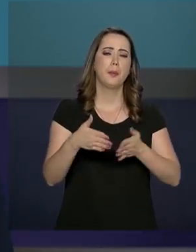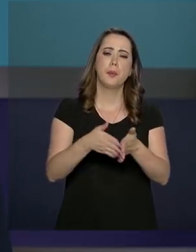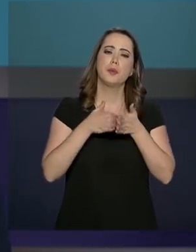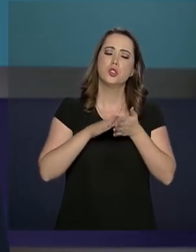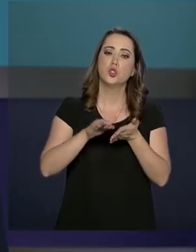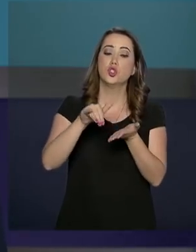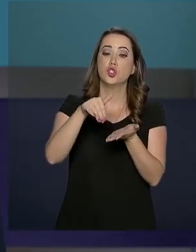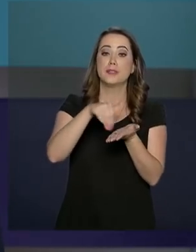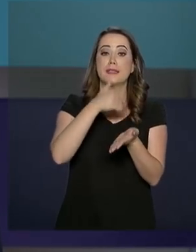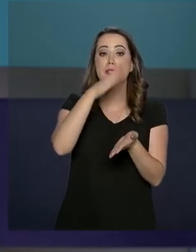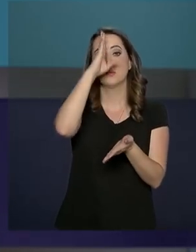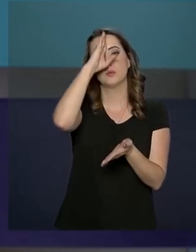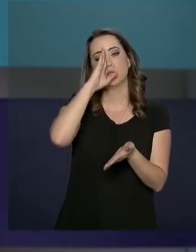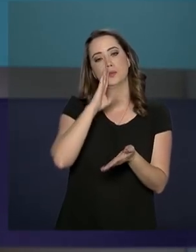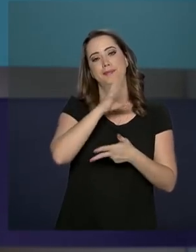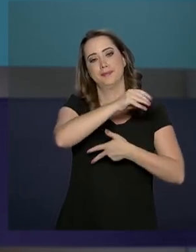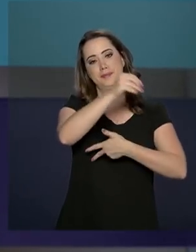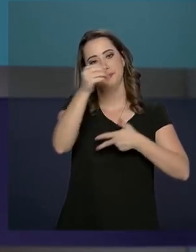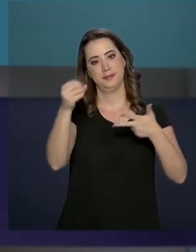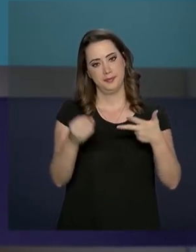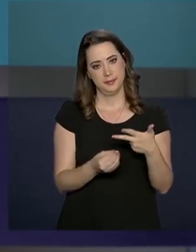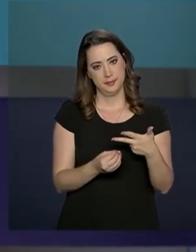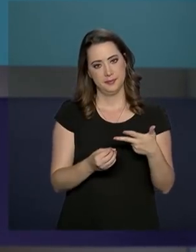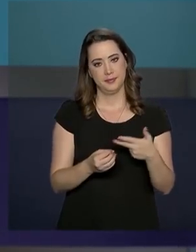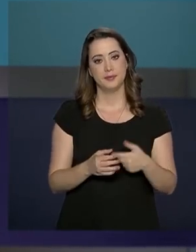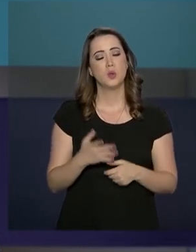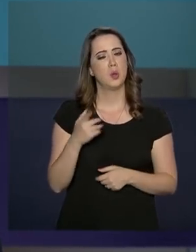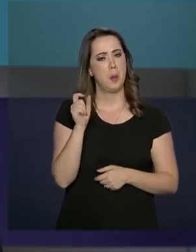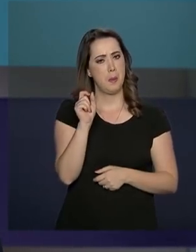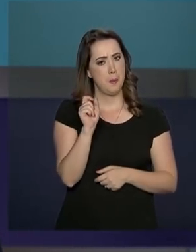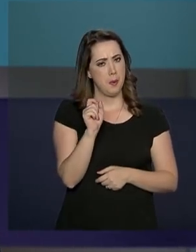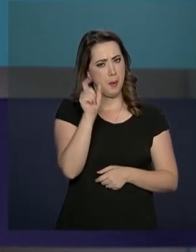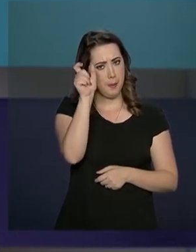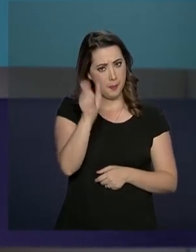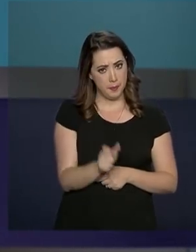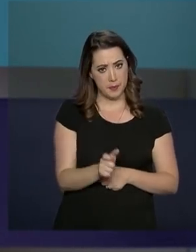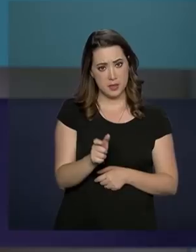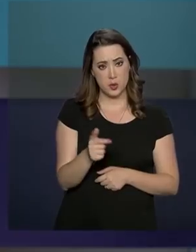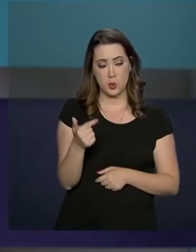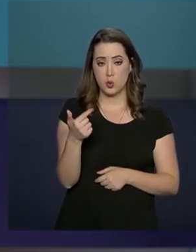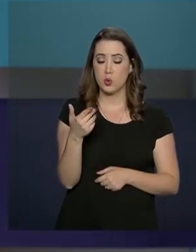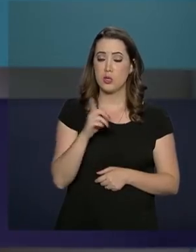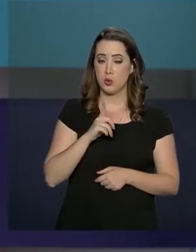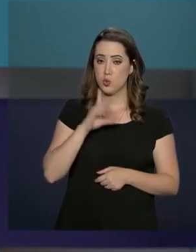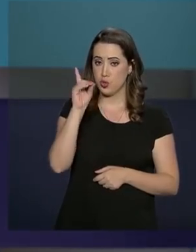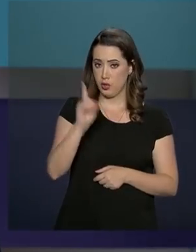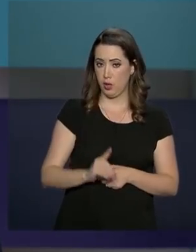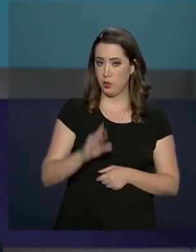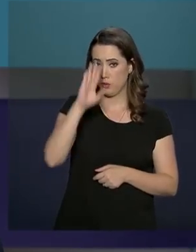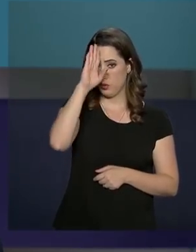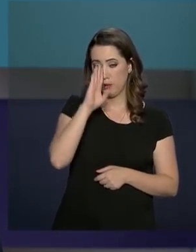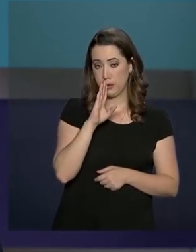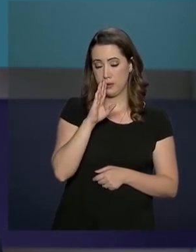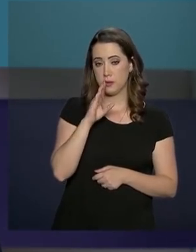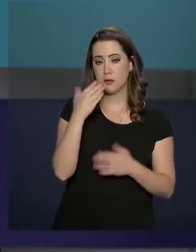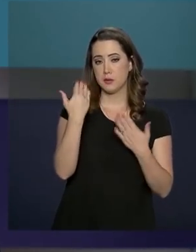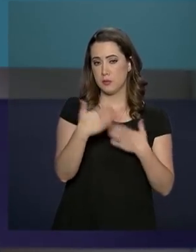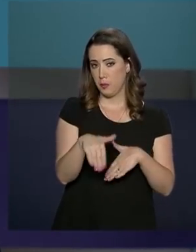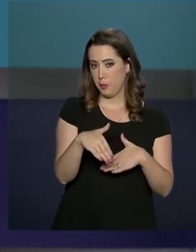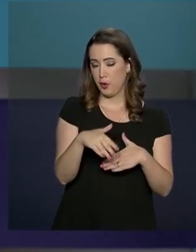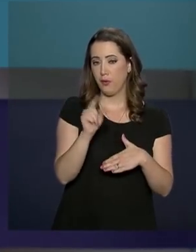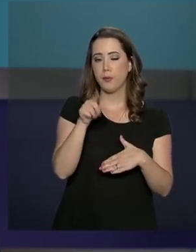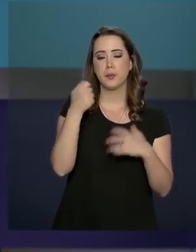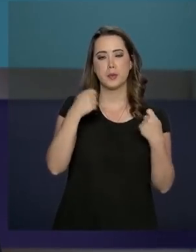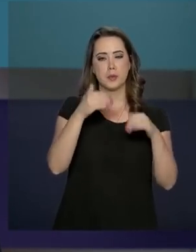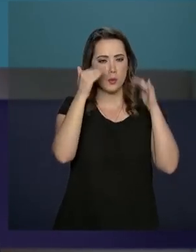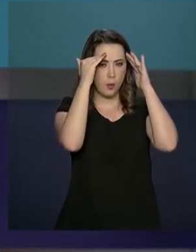a isenção da taxa de inscrição do Enem, o Exame Nacional do Ensino Médio. Para ter o direito de não pagar para fazer a prova,